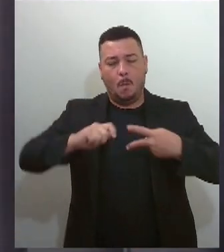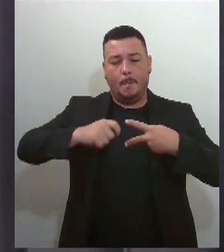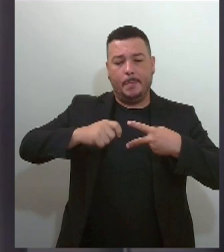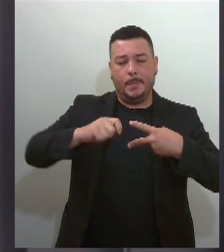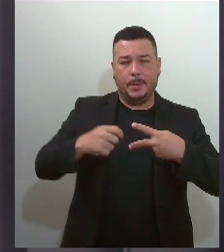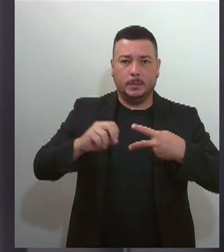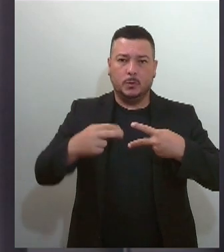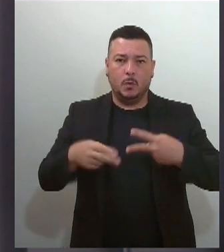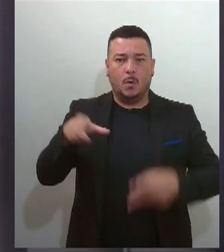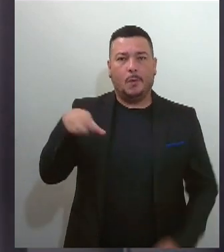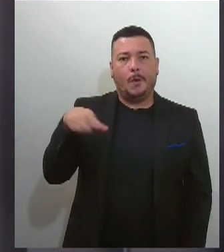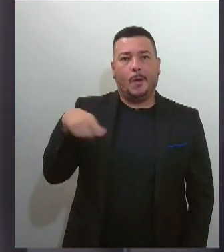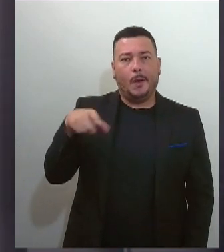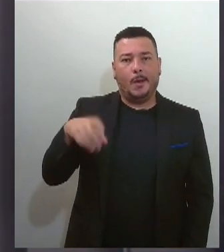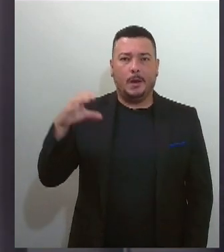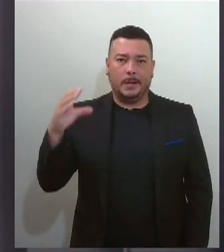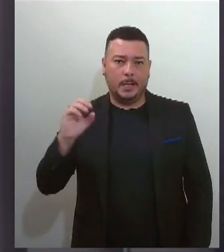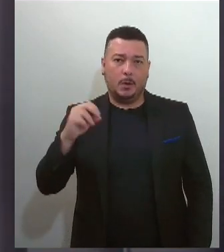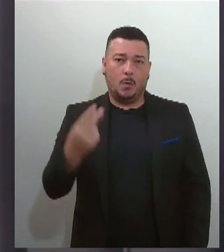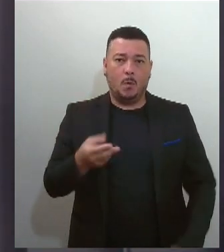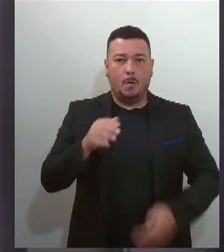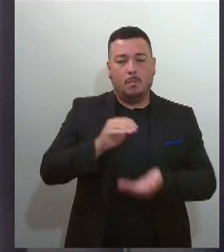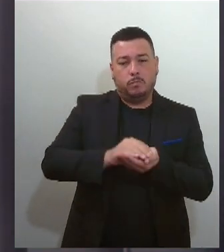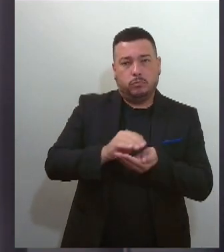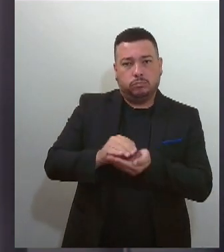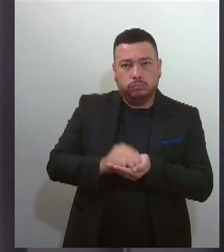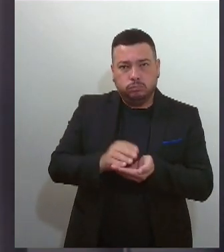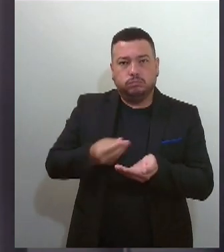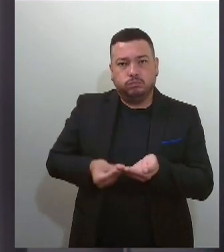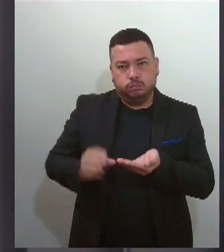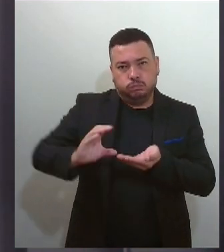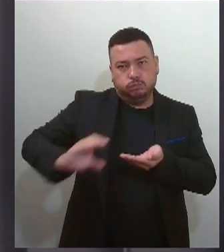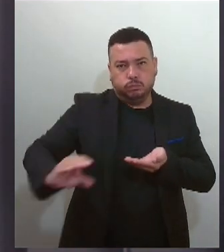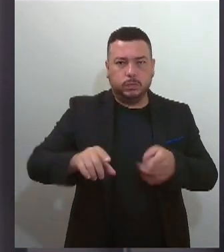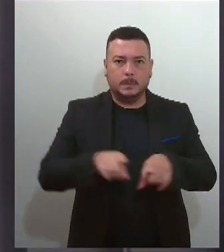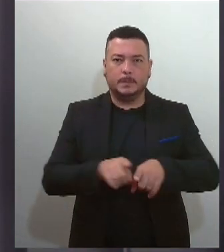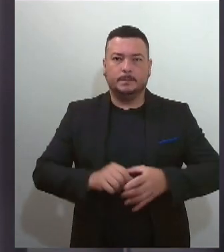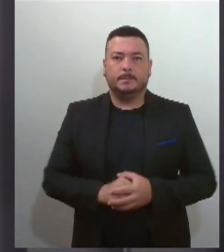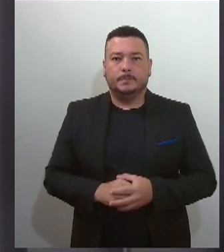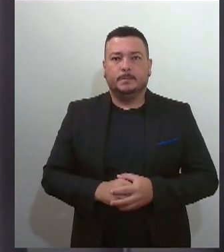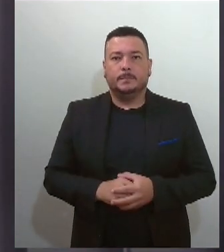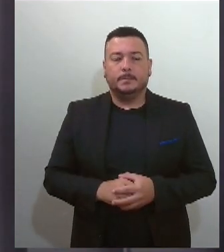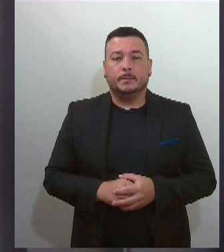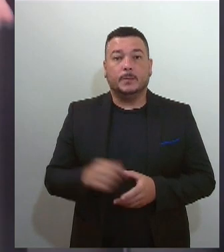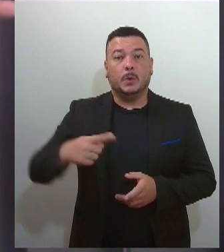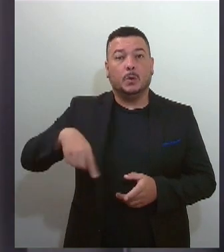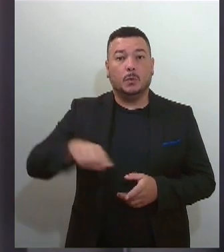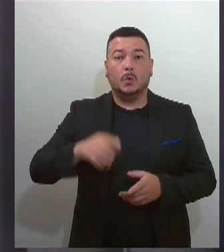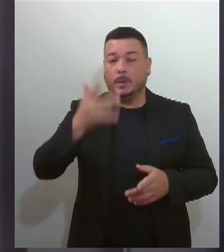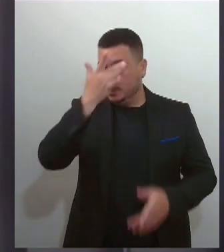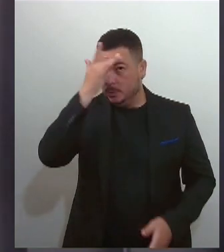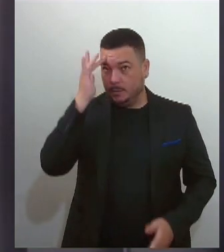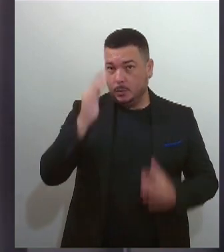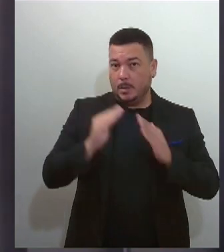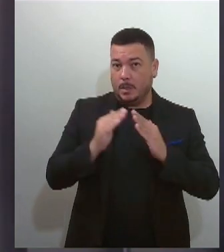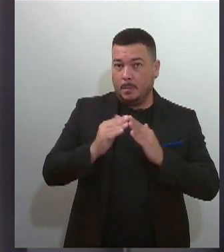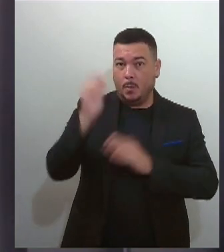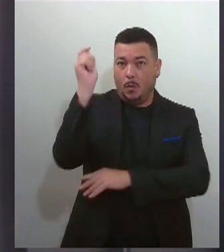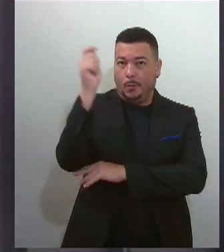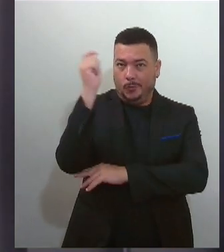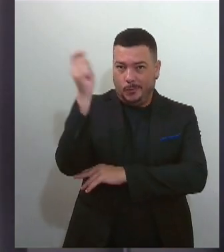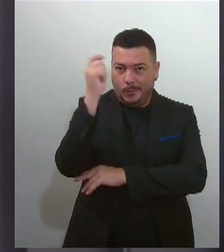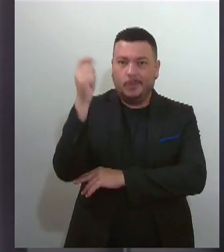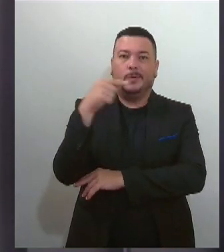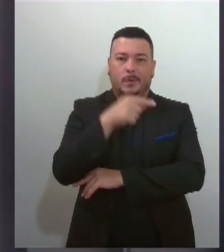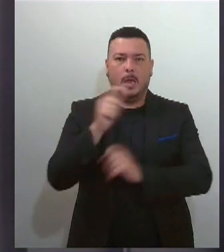conta ou poupança. Os moradores do Rio Grande do Sul terão prazo extra para se inscrever por causa da calamidade pública no